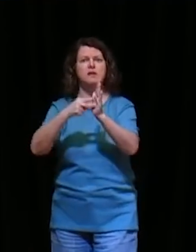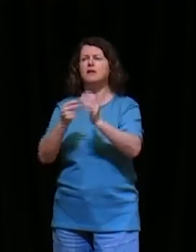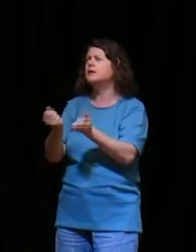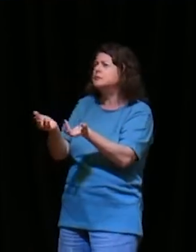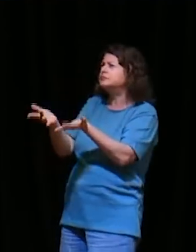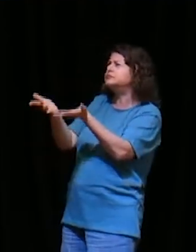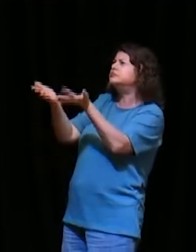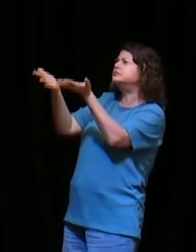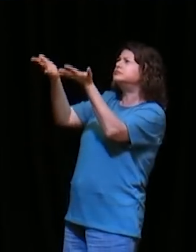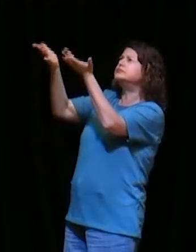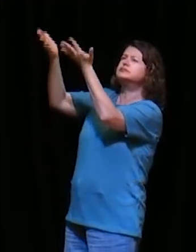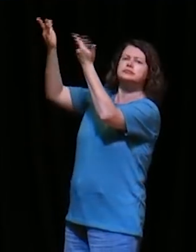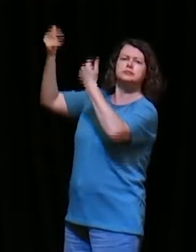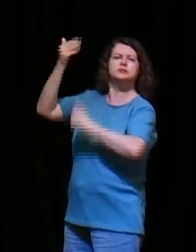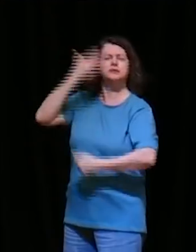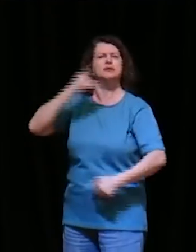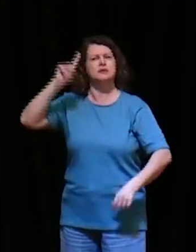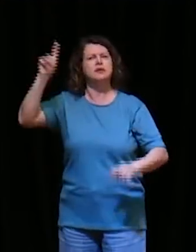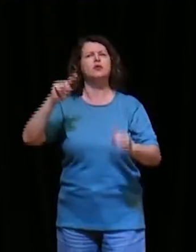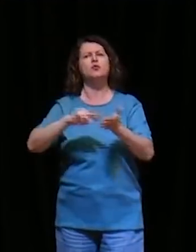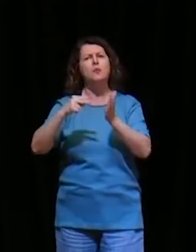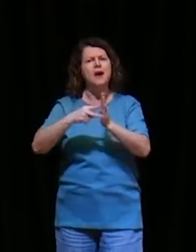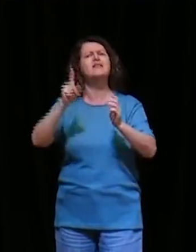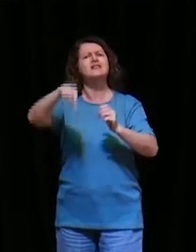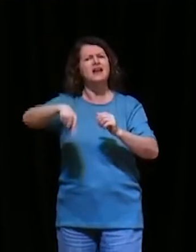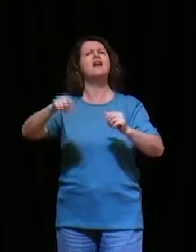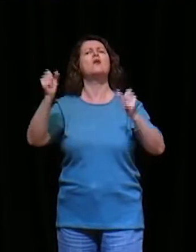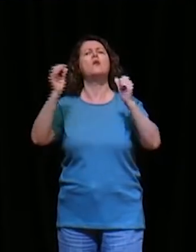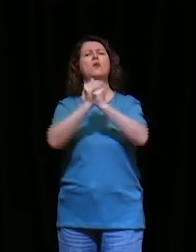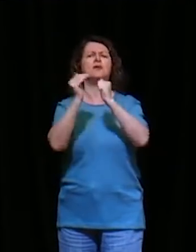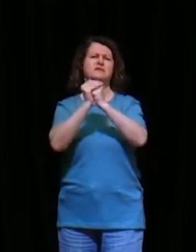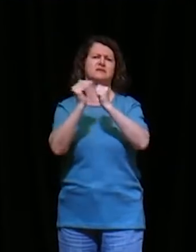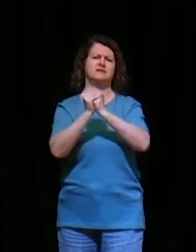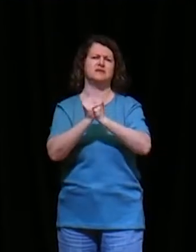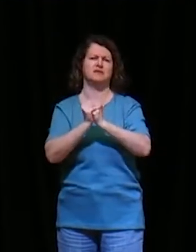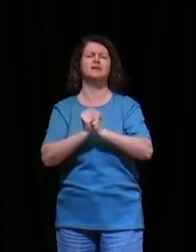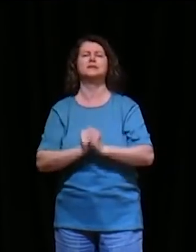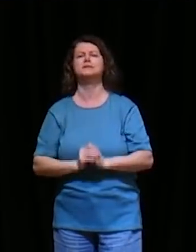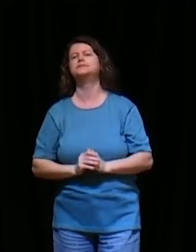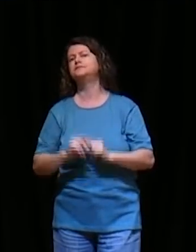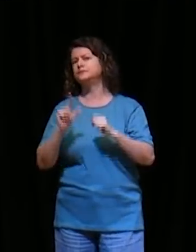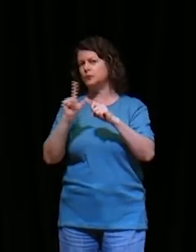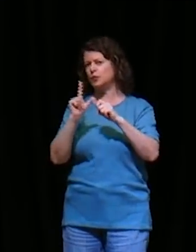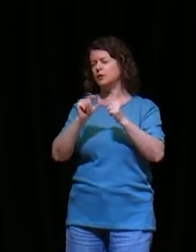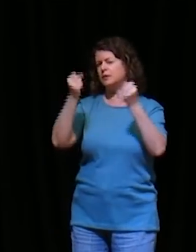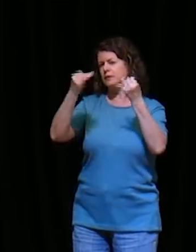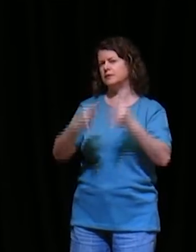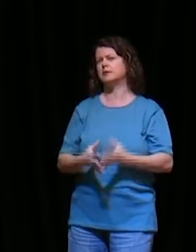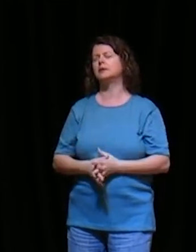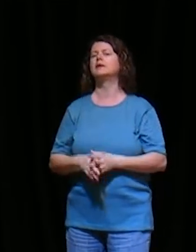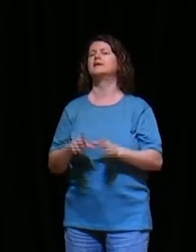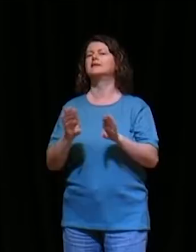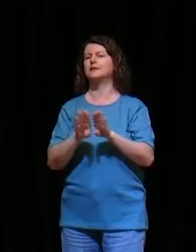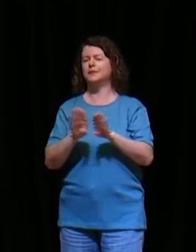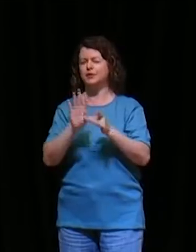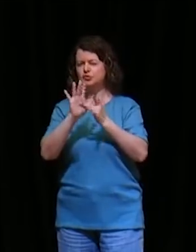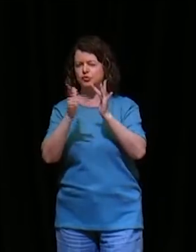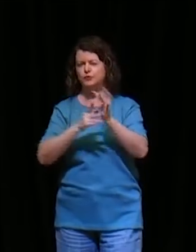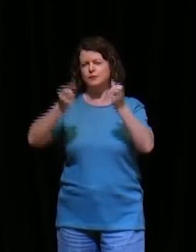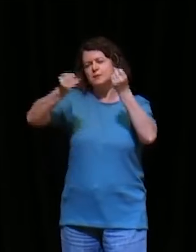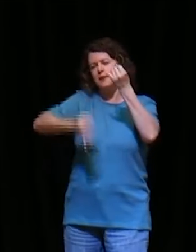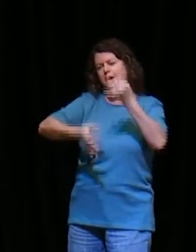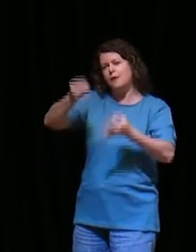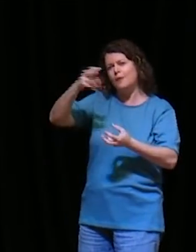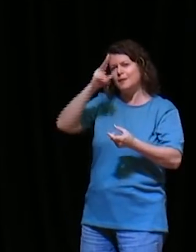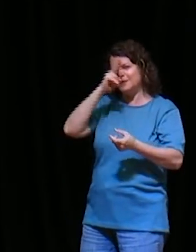dos textos, interessantes, do verso 1 ao verso 18, que fala sobre oração, diz assim, e contou-lhes também, uma parábola, sobre o